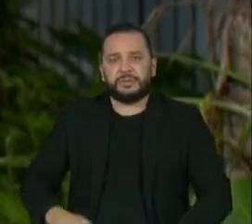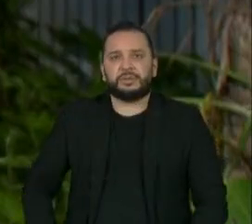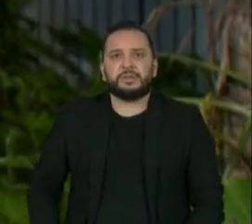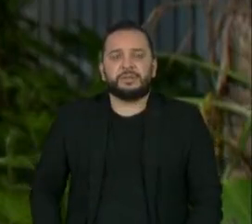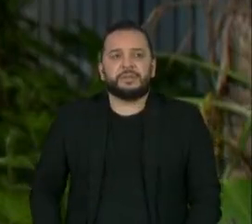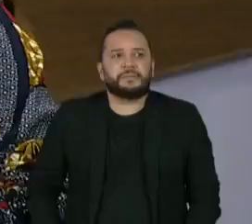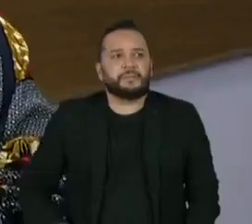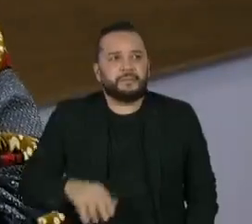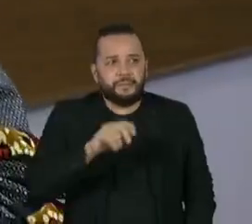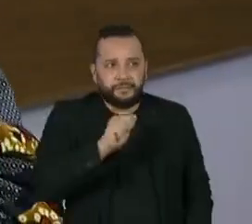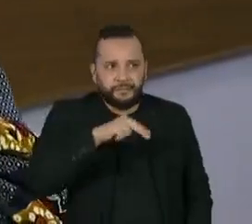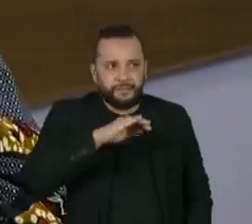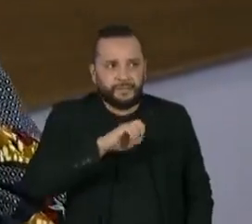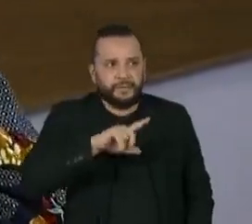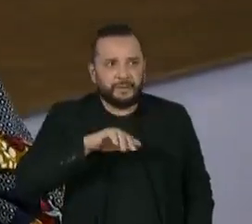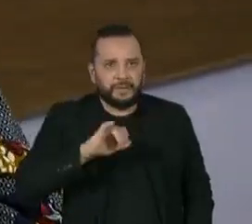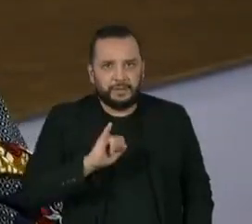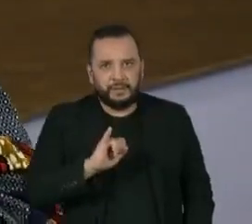Aniele.